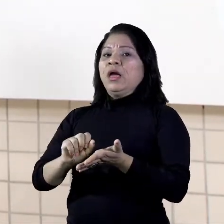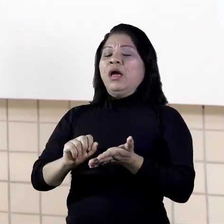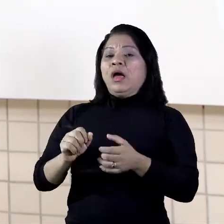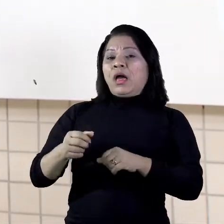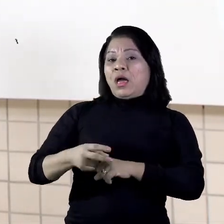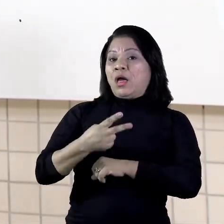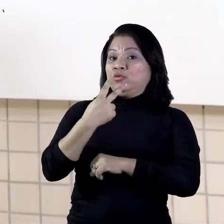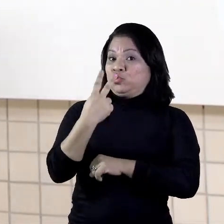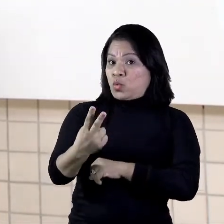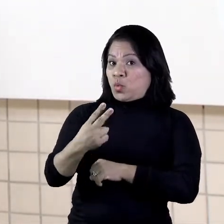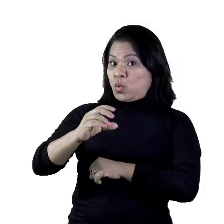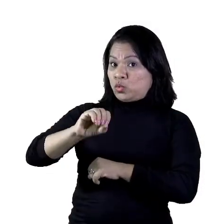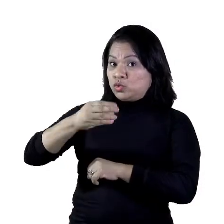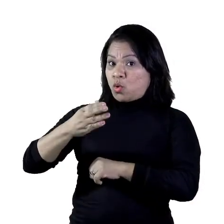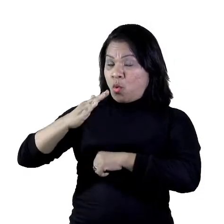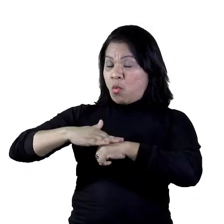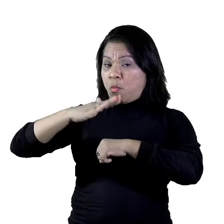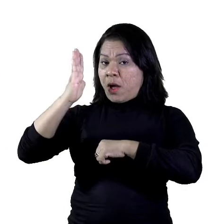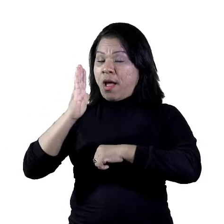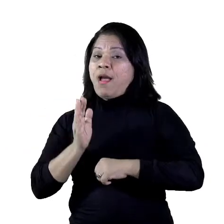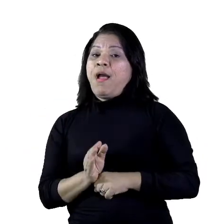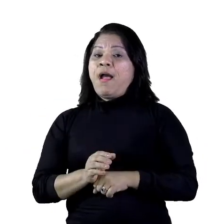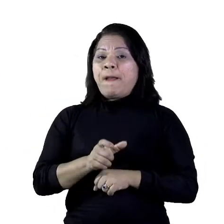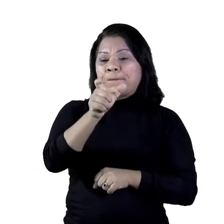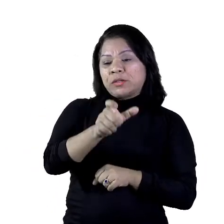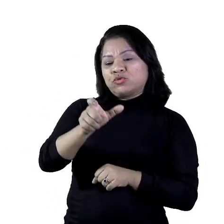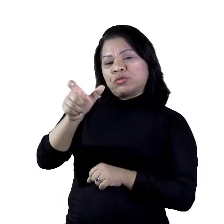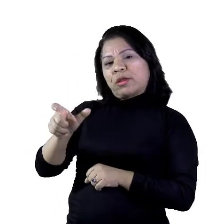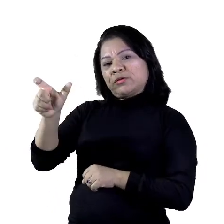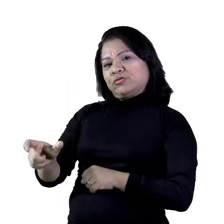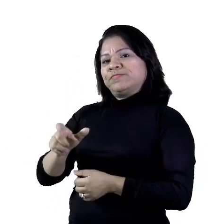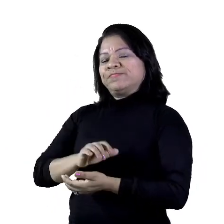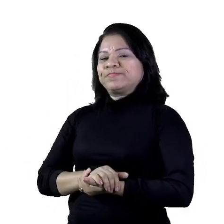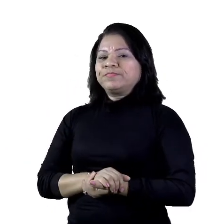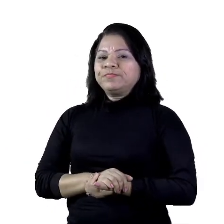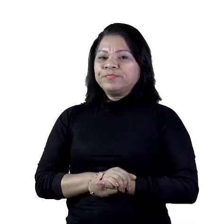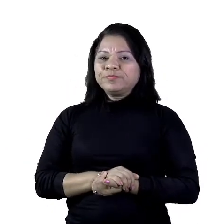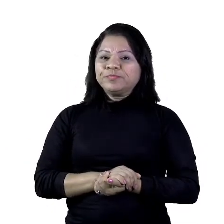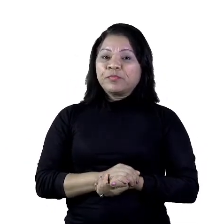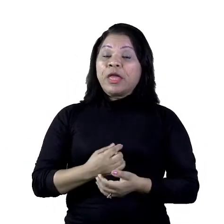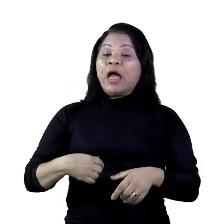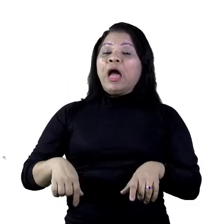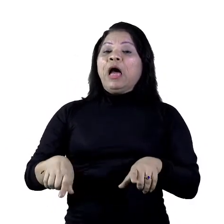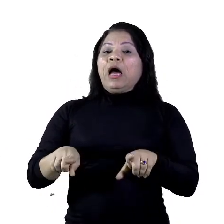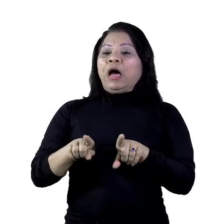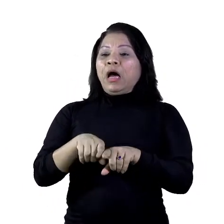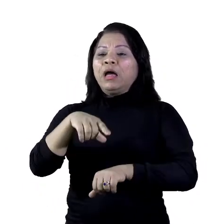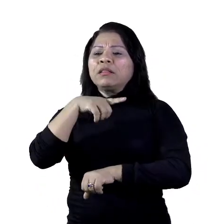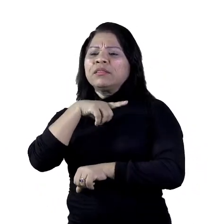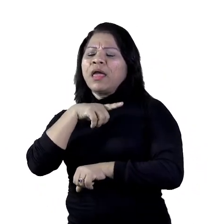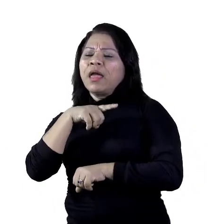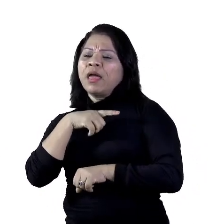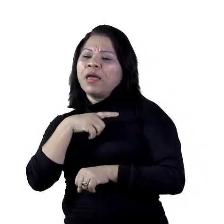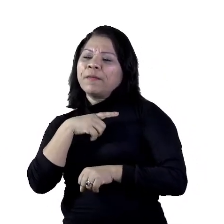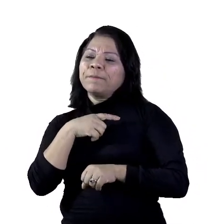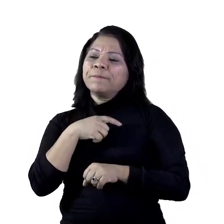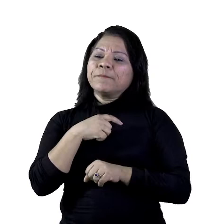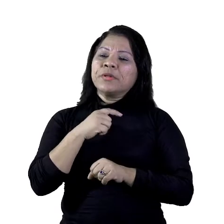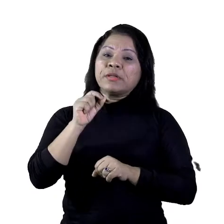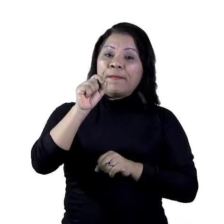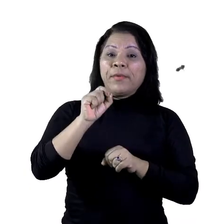temos também apartes, que é onde existe o seguinte, onde tem os comentários de uma